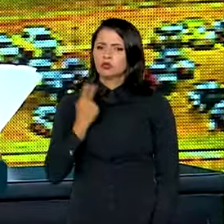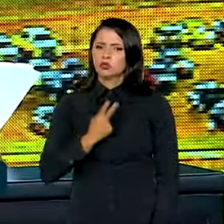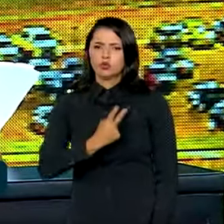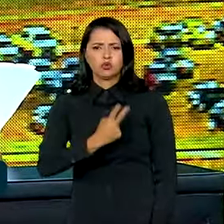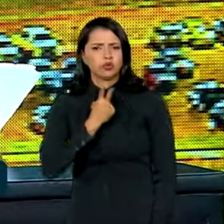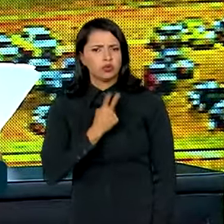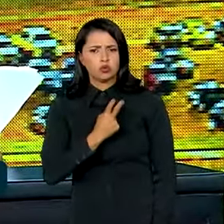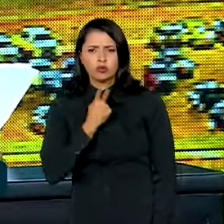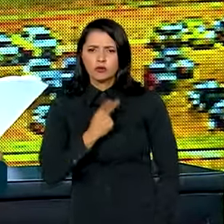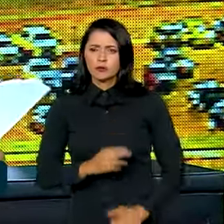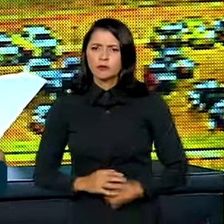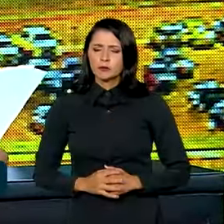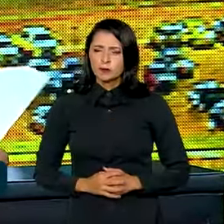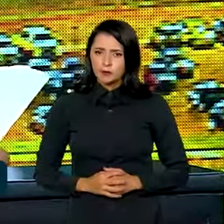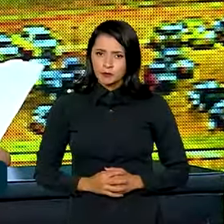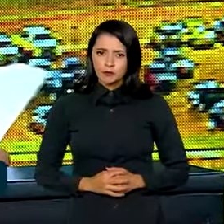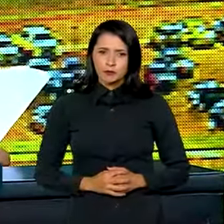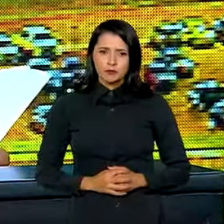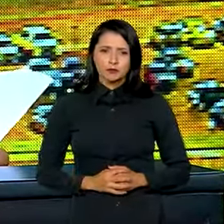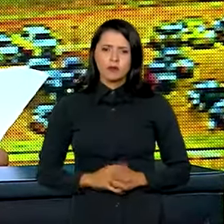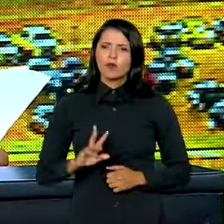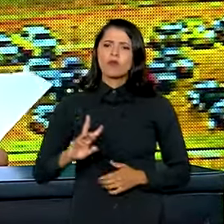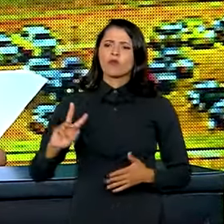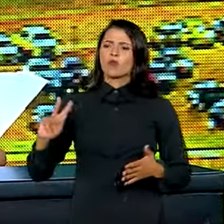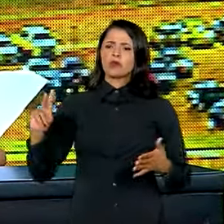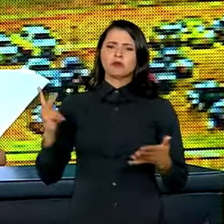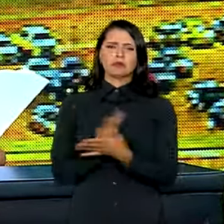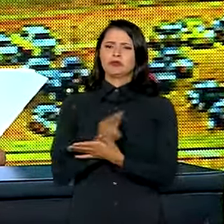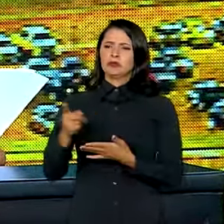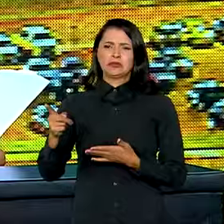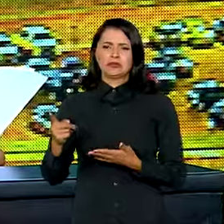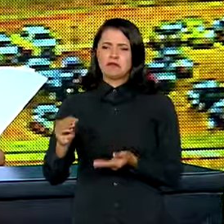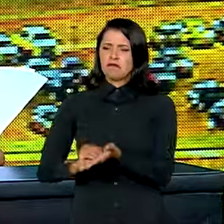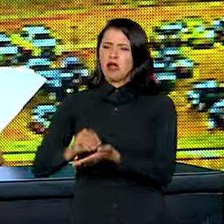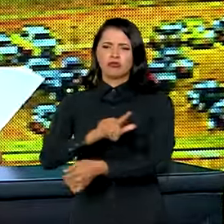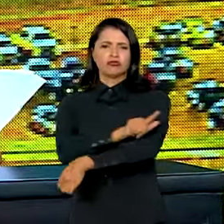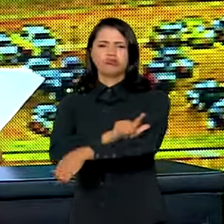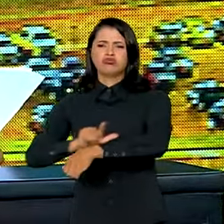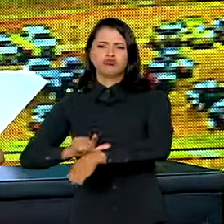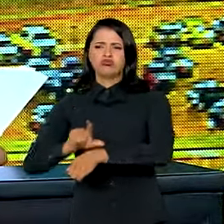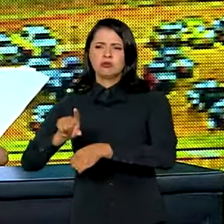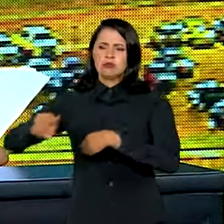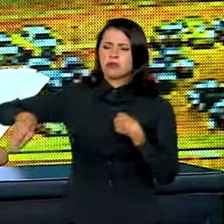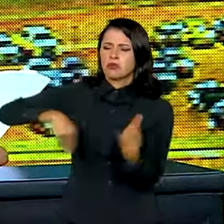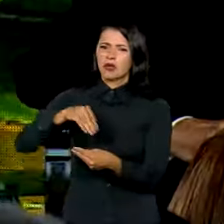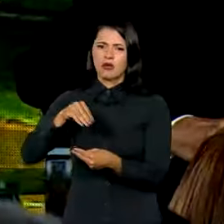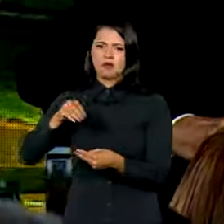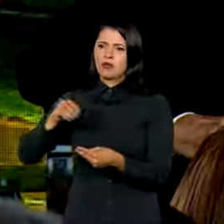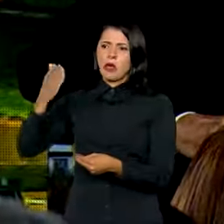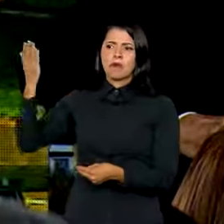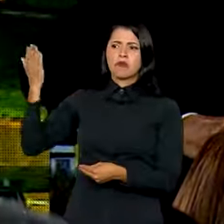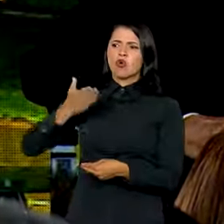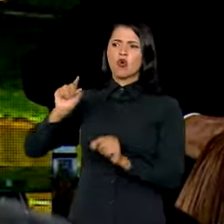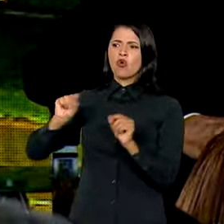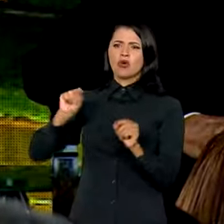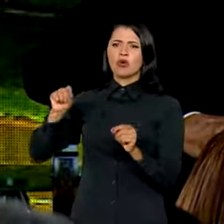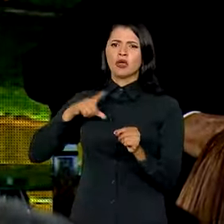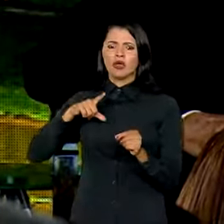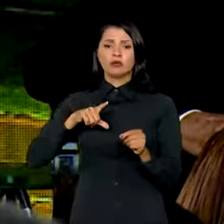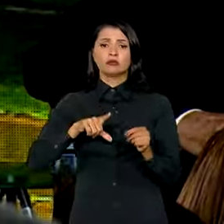A truculência e a incivilidade puseram à prova o regime